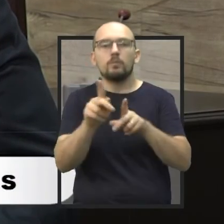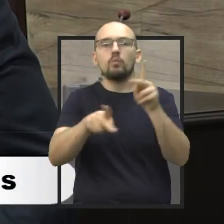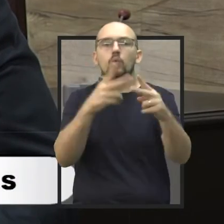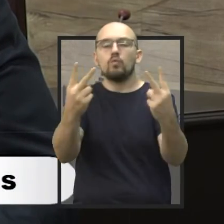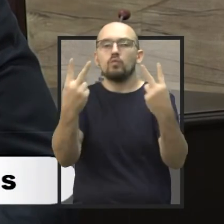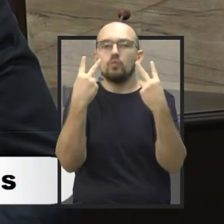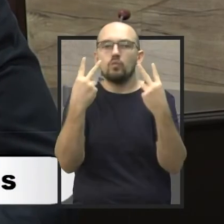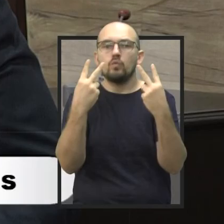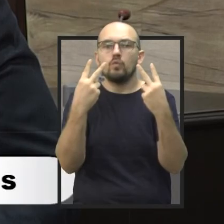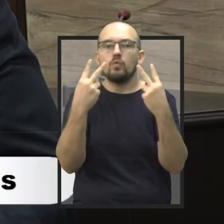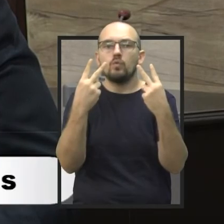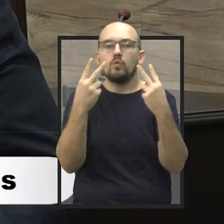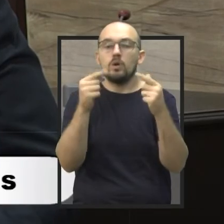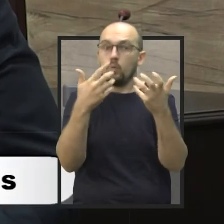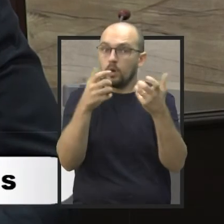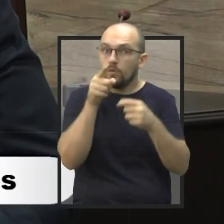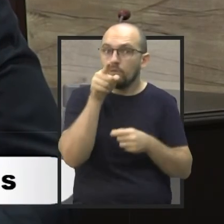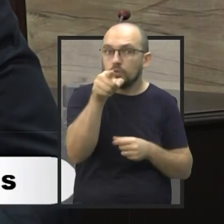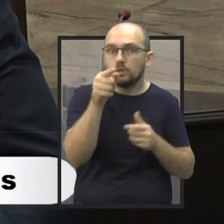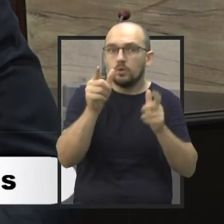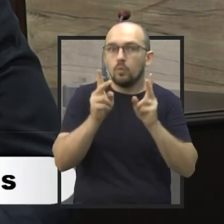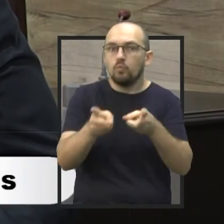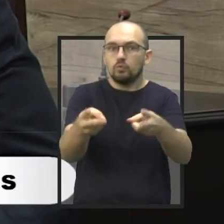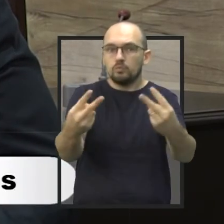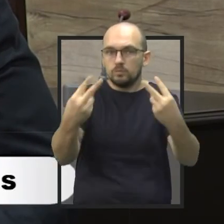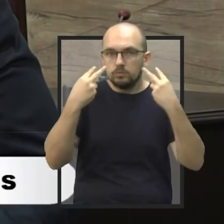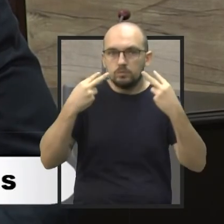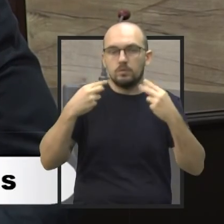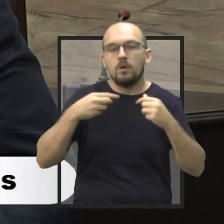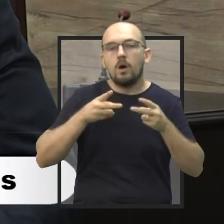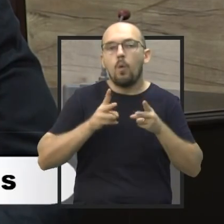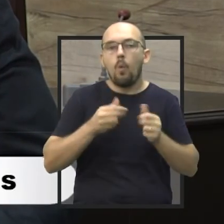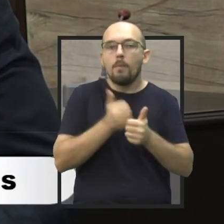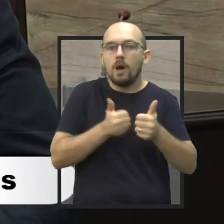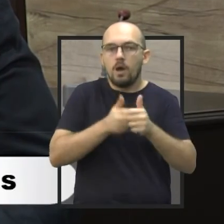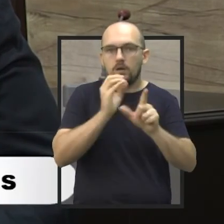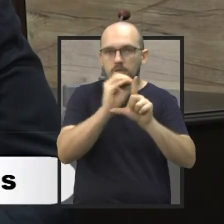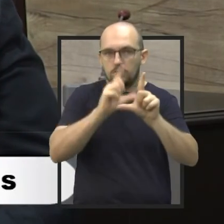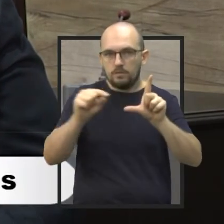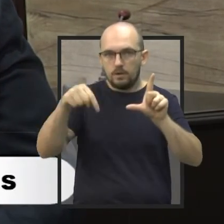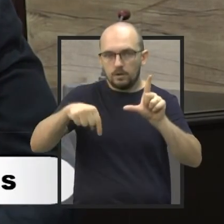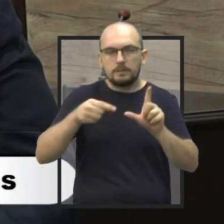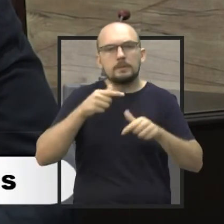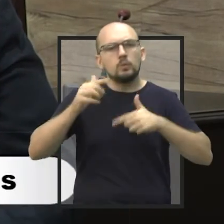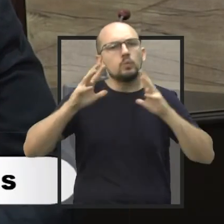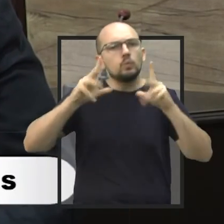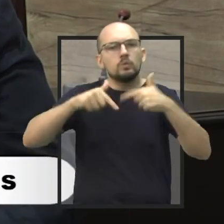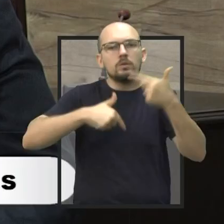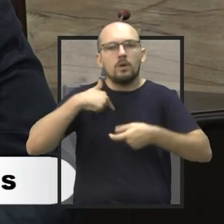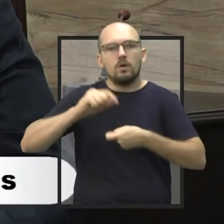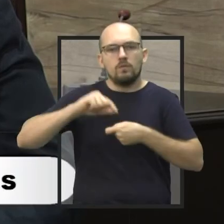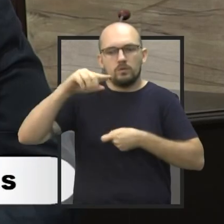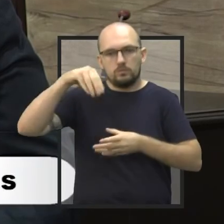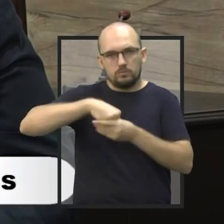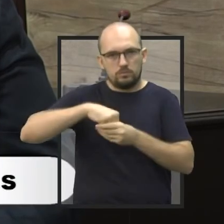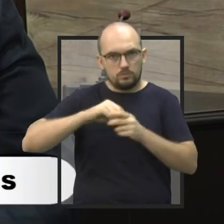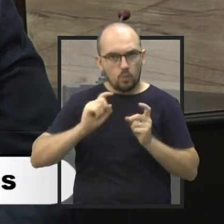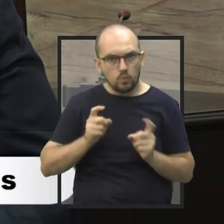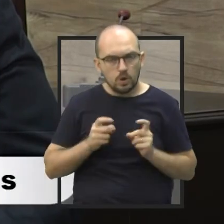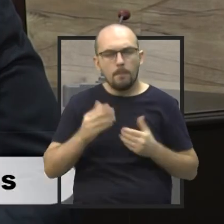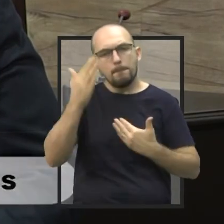acompanha, eu quero que você continue nos acompanhando através da TV Câmara, todos os trabalhos que eu realizo aqui na sessão.